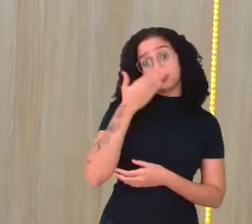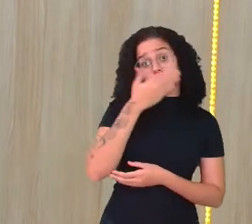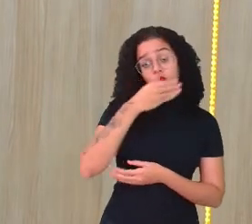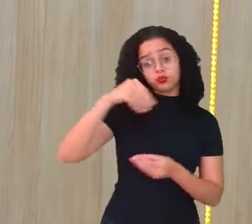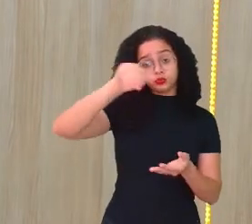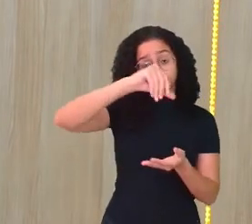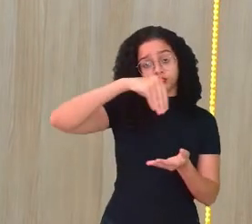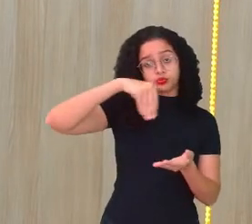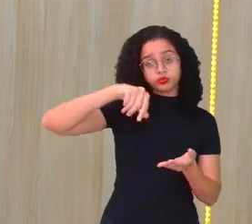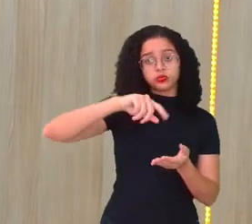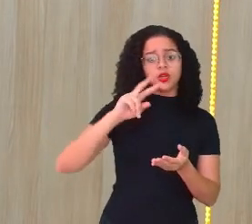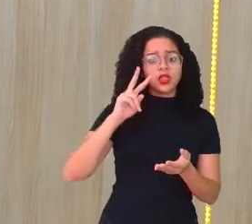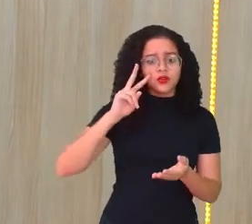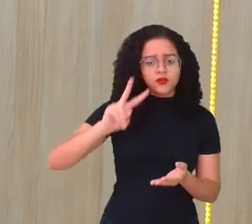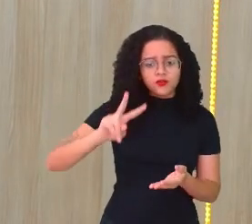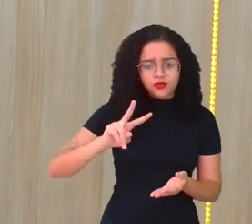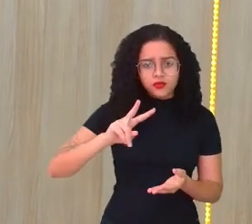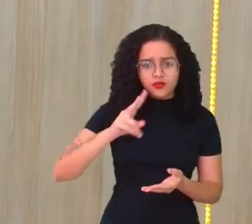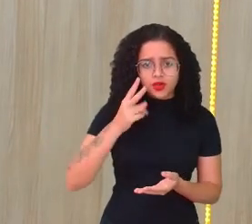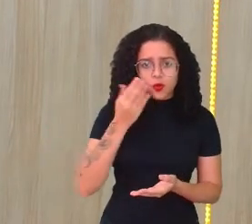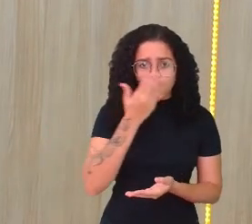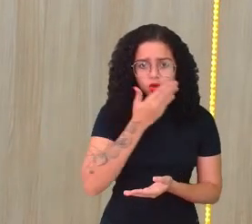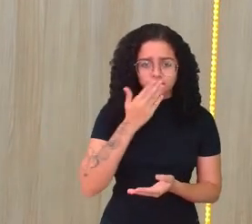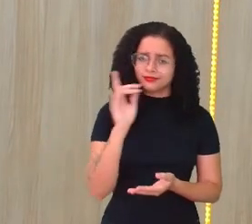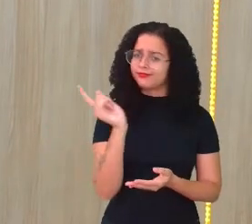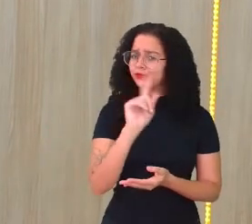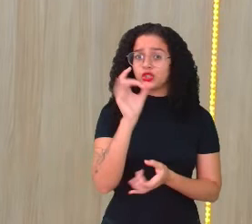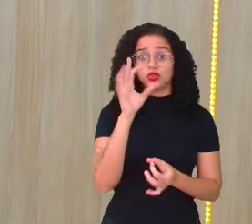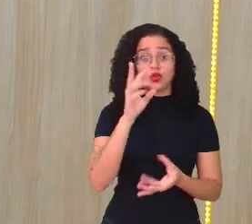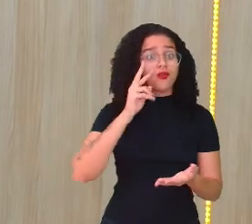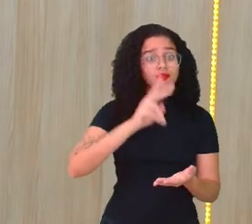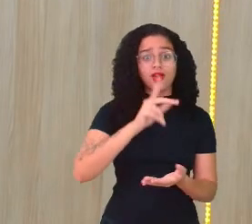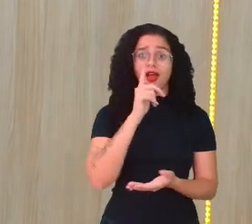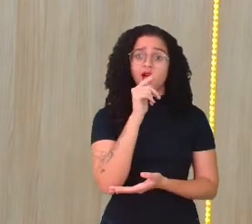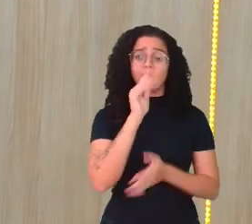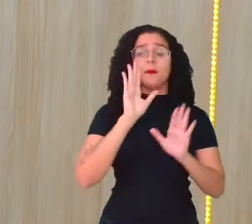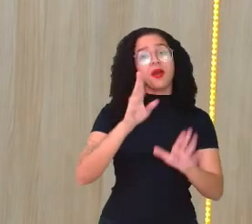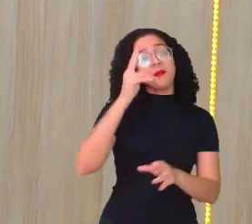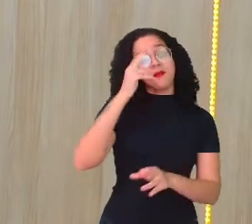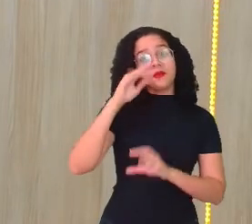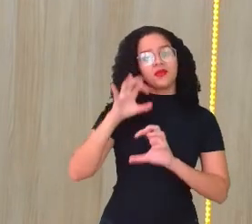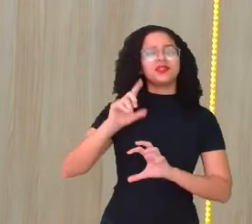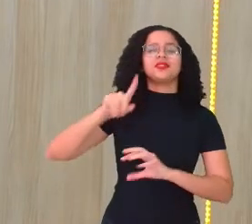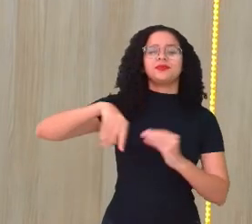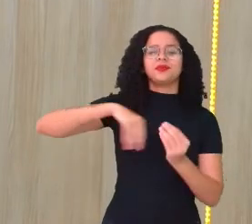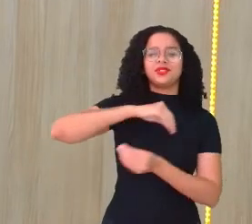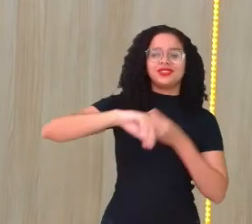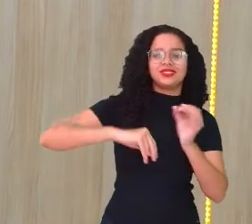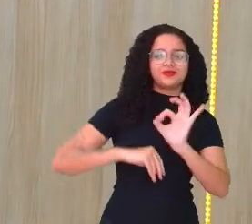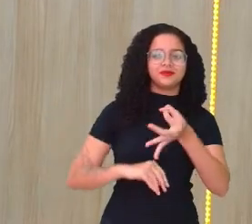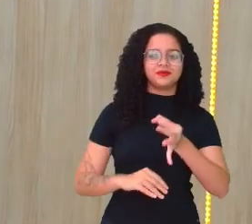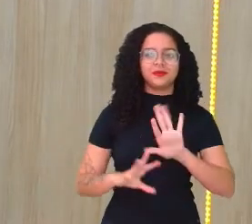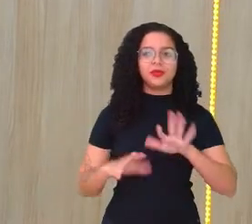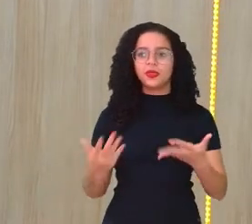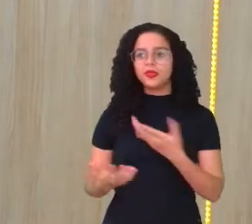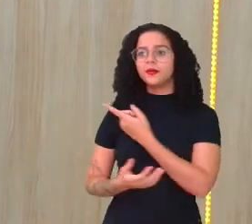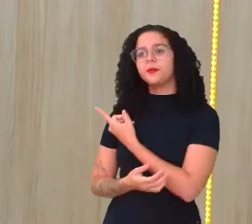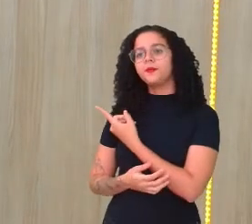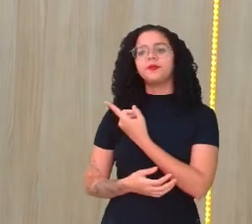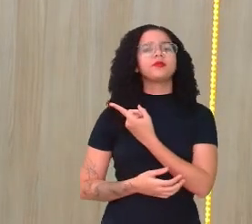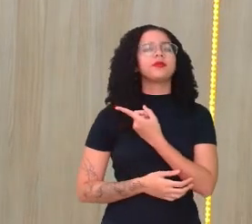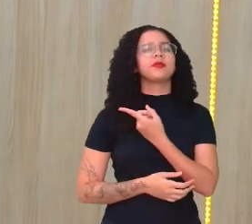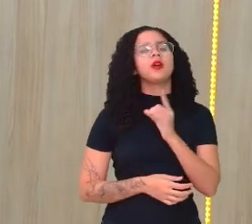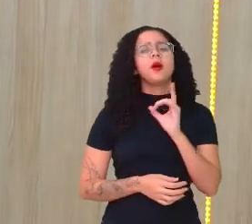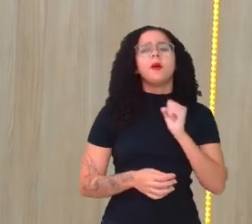mexe. Daqui a pouco a gente está vendo açúcar? Tá, não. A gente só vê a água. Mas mesmo assim é uma mistura, não é? Então,